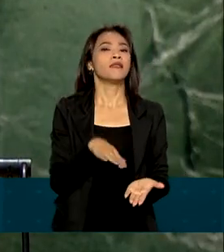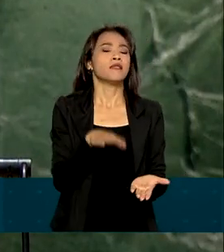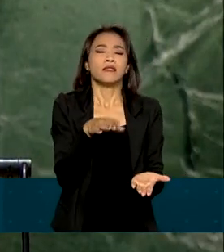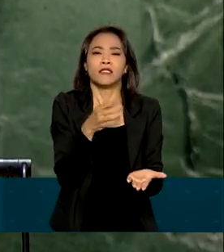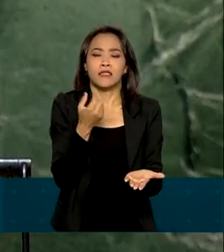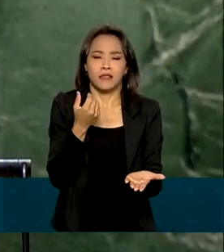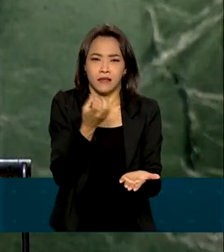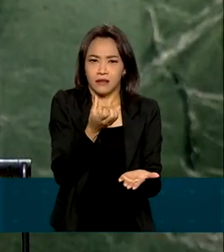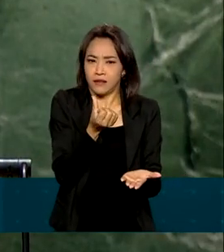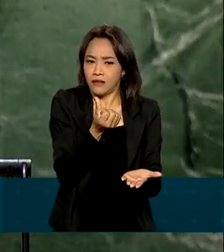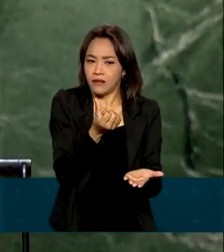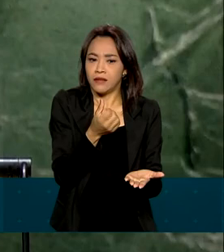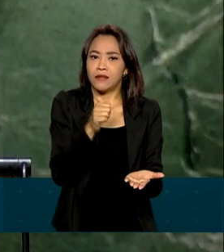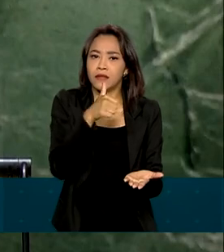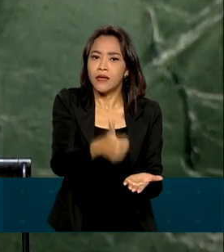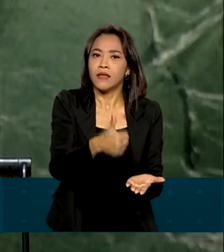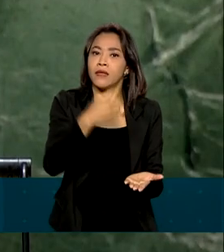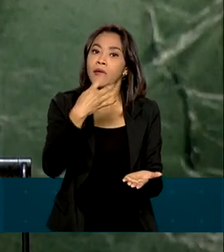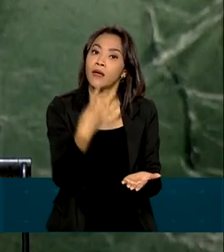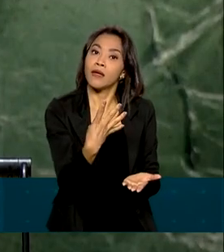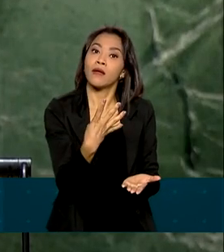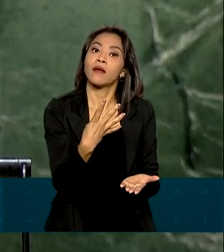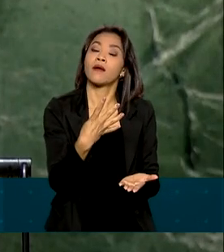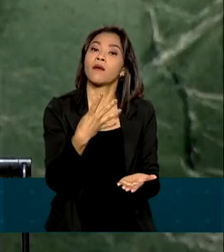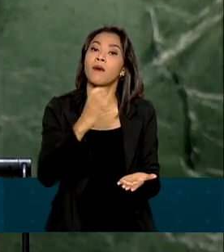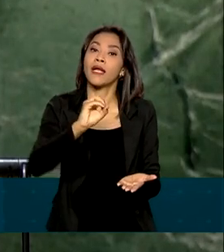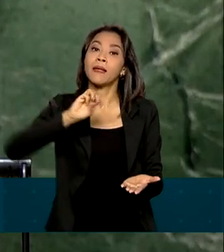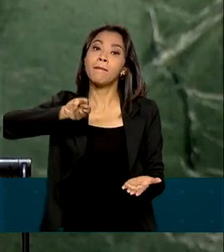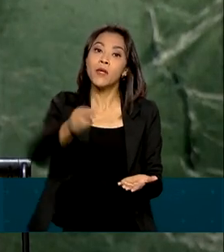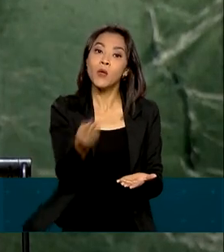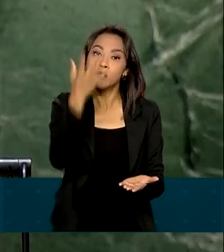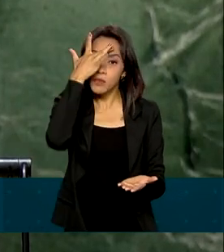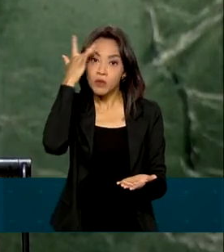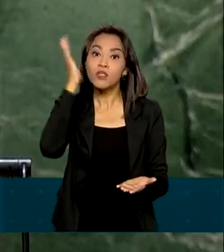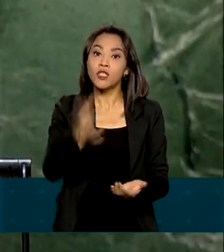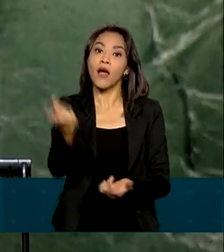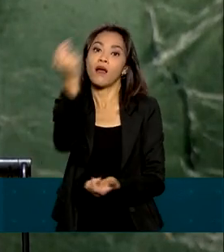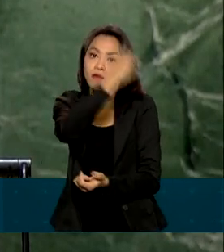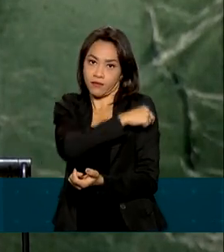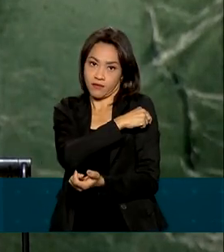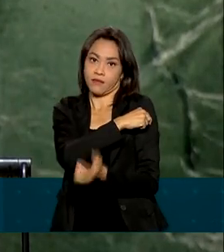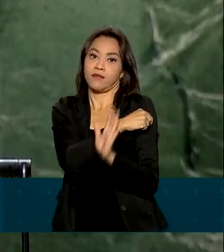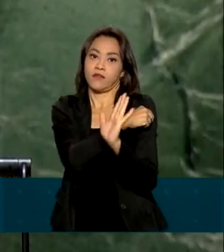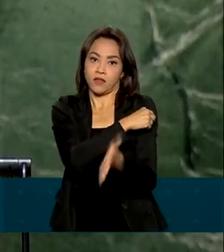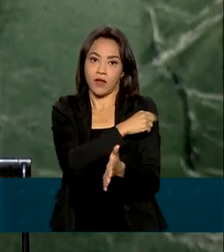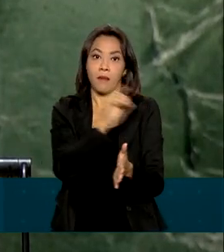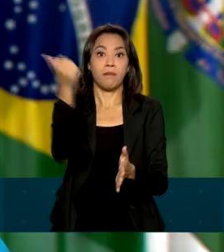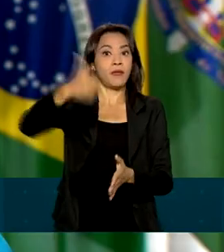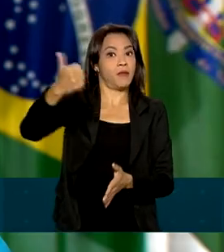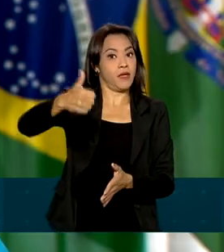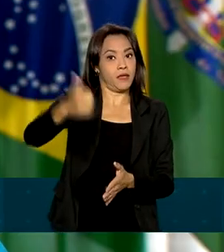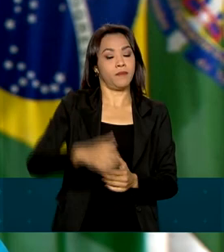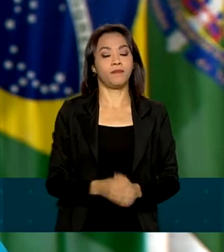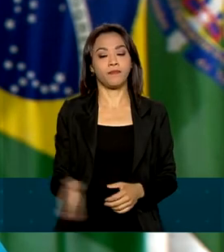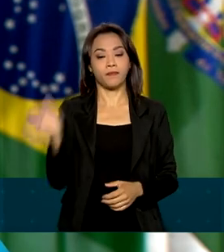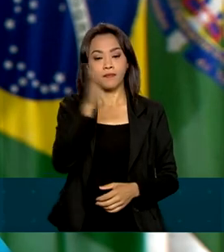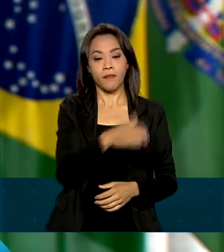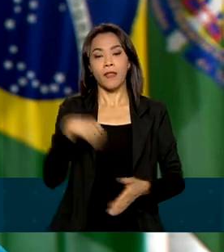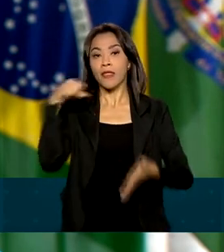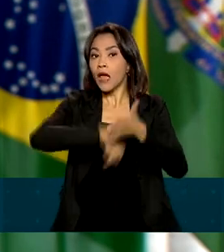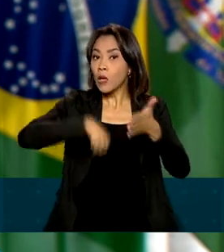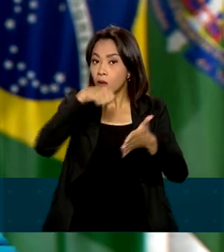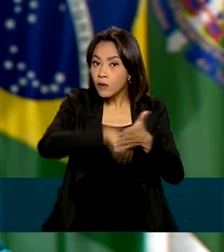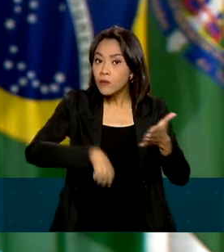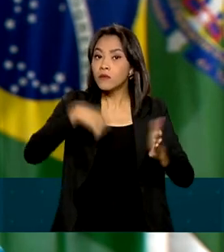vacinas e mais de 140 milhões de brasileiros já receberam, pelo menos, a primeira dose. Na luta mundial